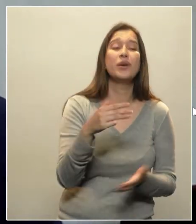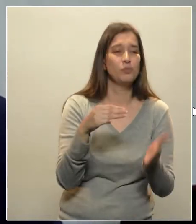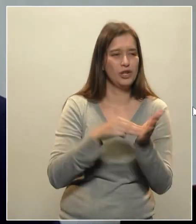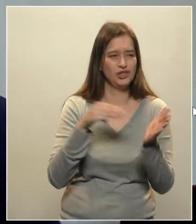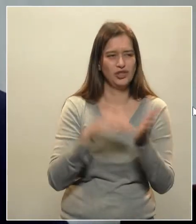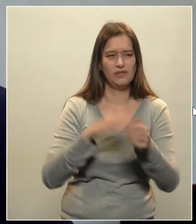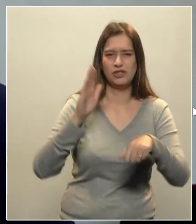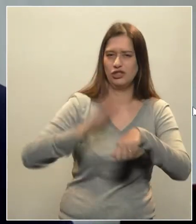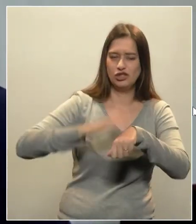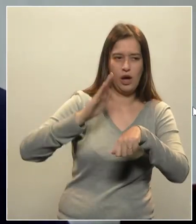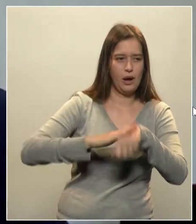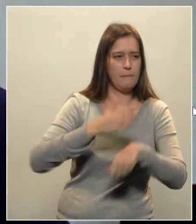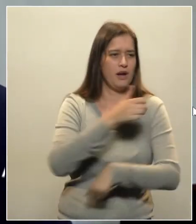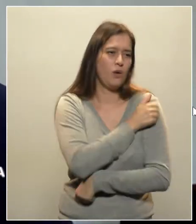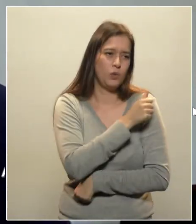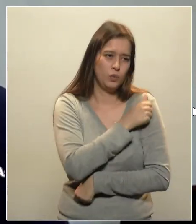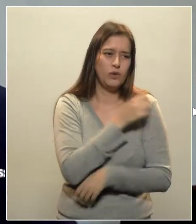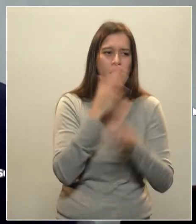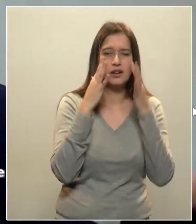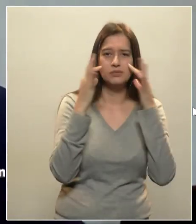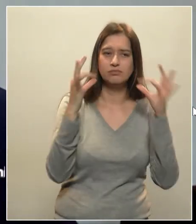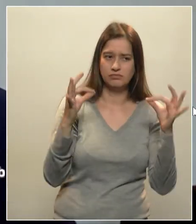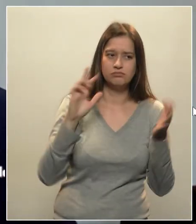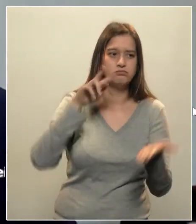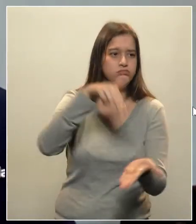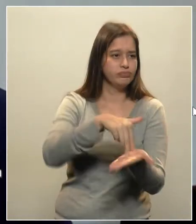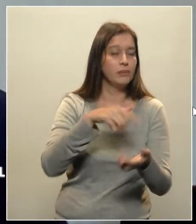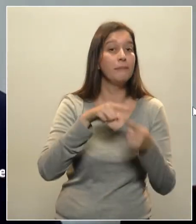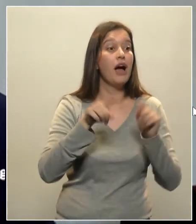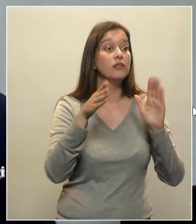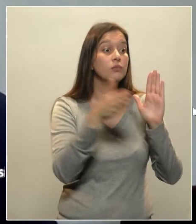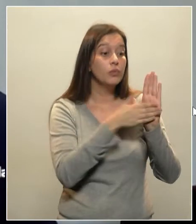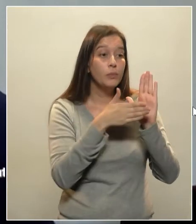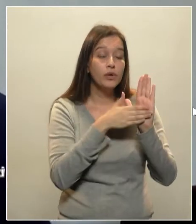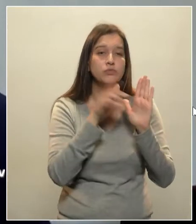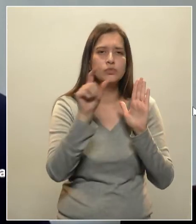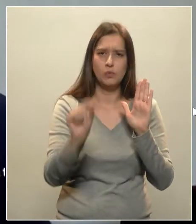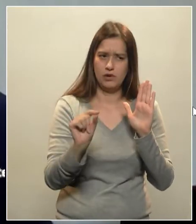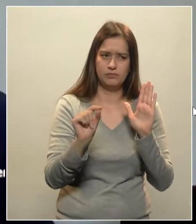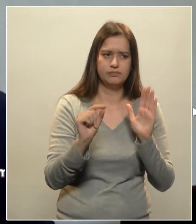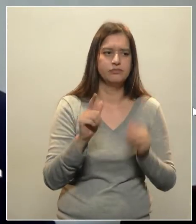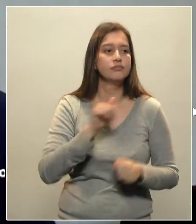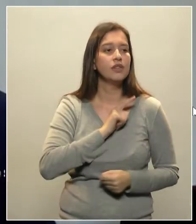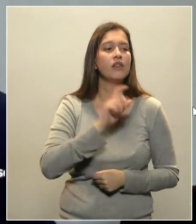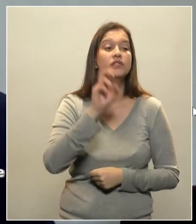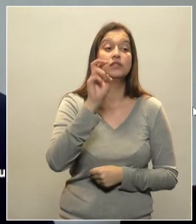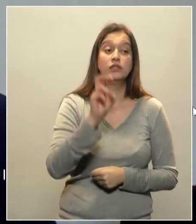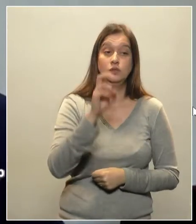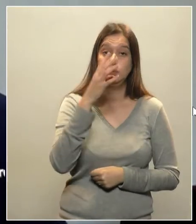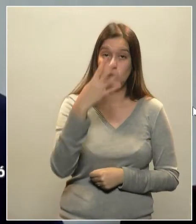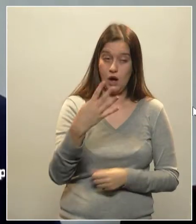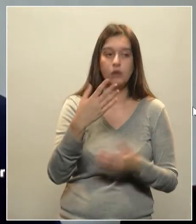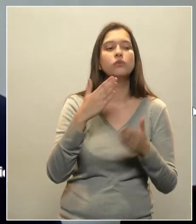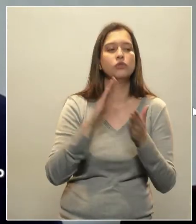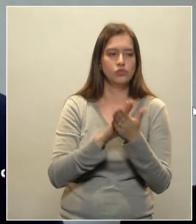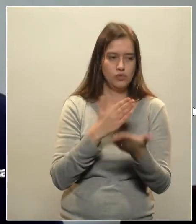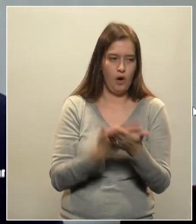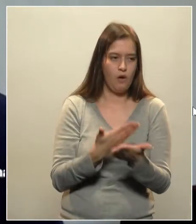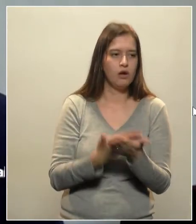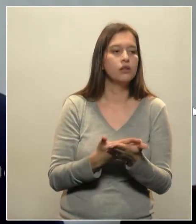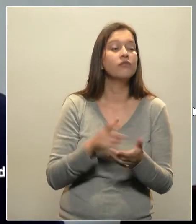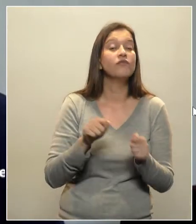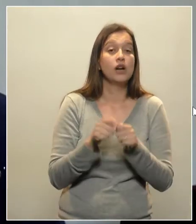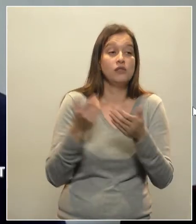A proposta é, de 54 escolas, fazer atividades extracurriculares.